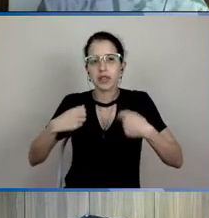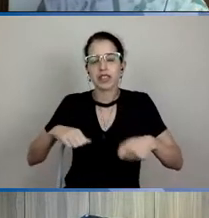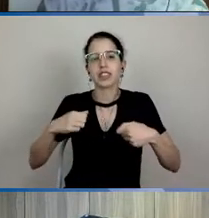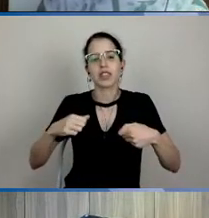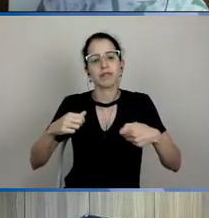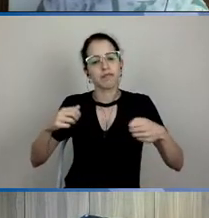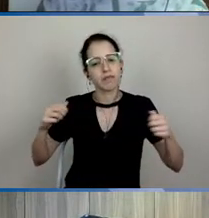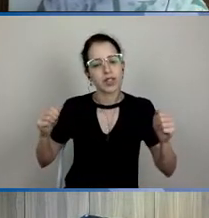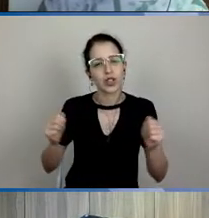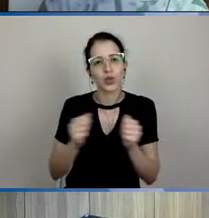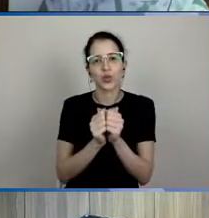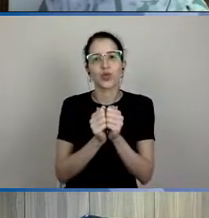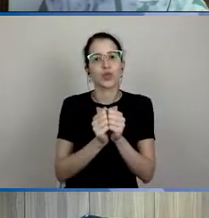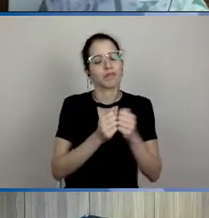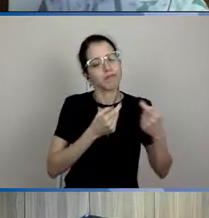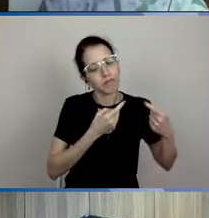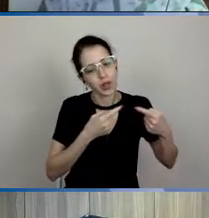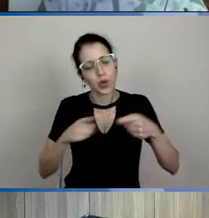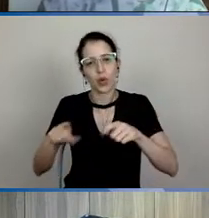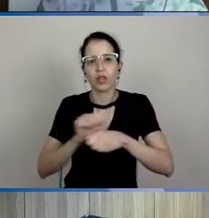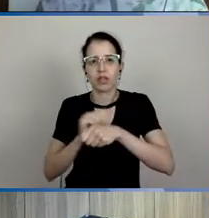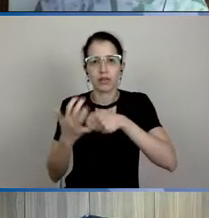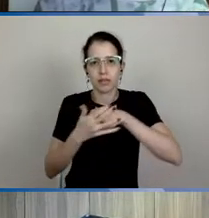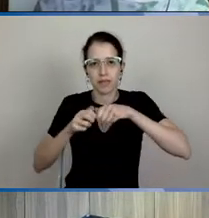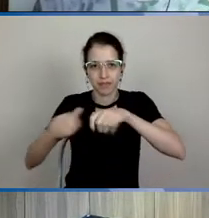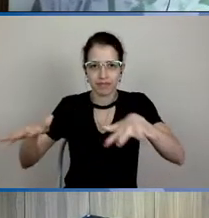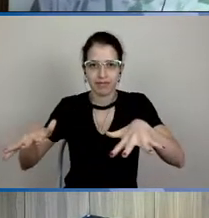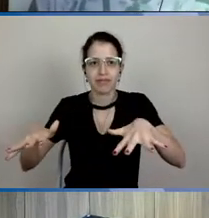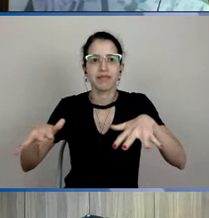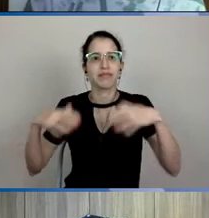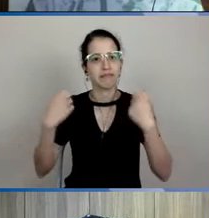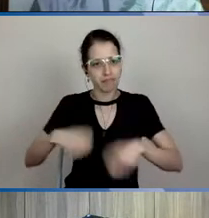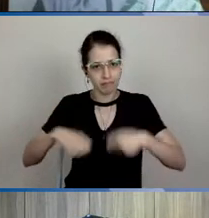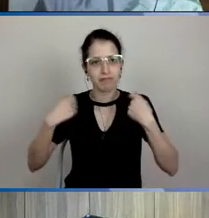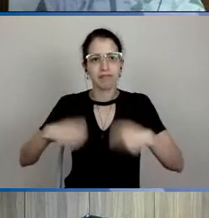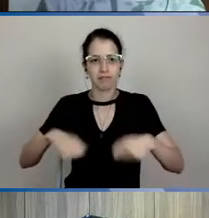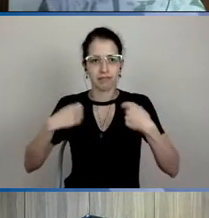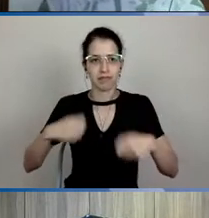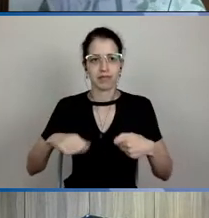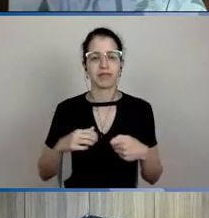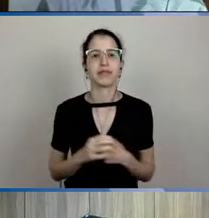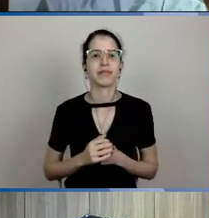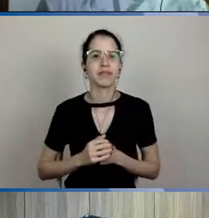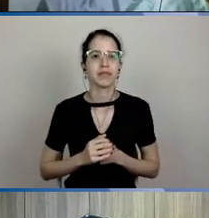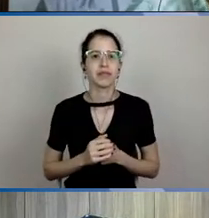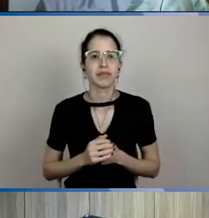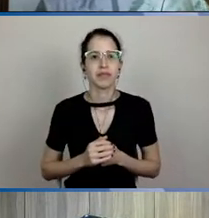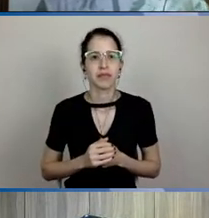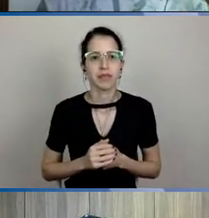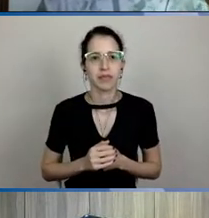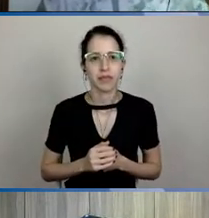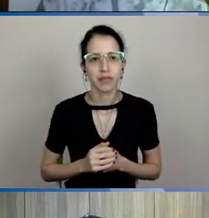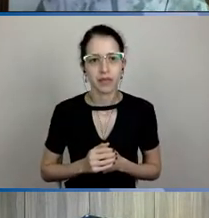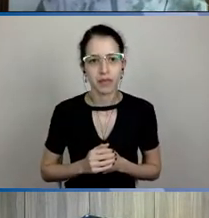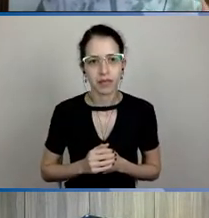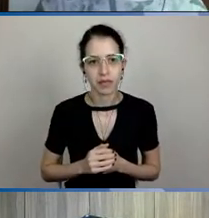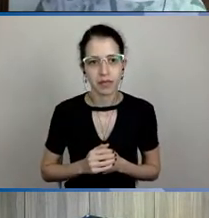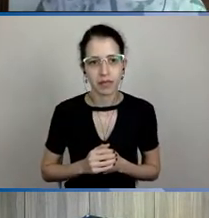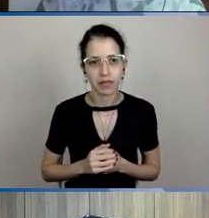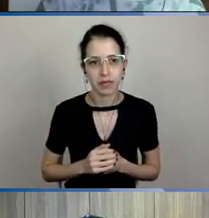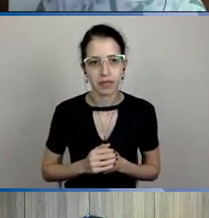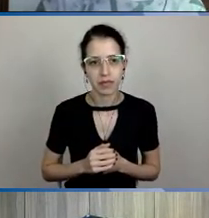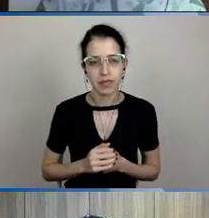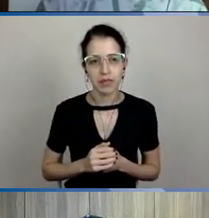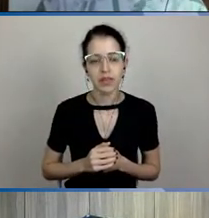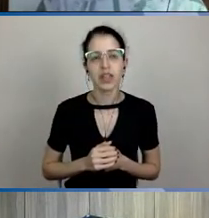precisamos montar um sistema de vigilância epidemiológica ativa e intensiva para combater a transmissão comunitária, que é o NEPS. E aí, sim, depois que a gente tiver isso tudo